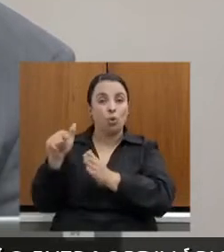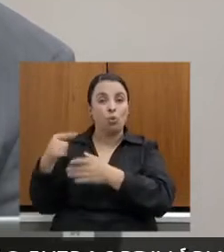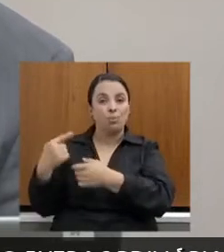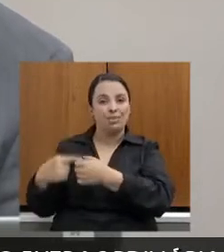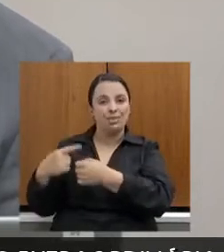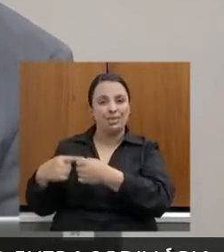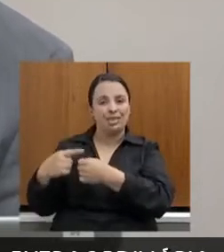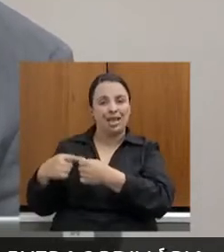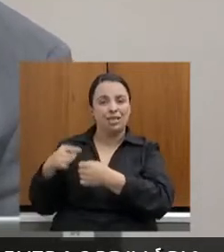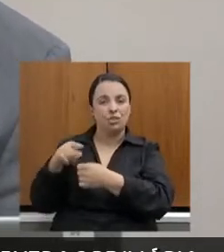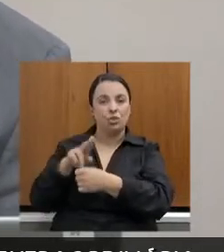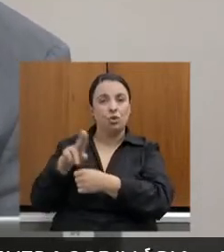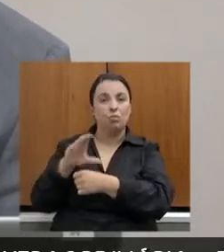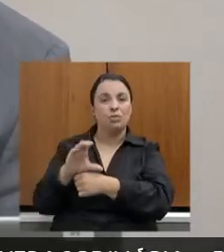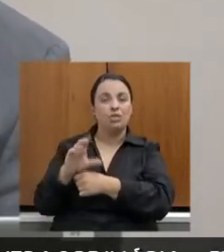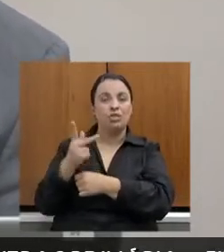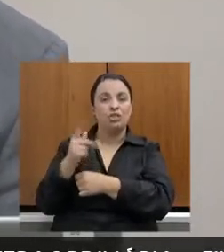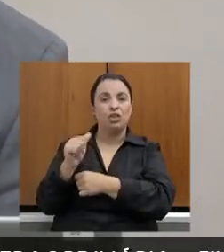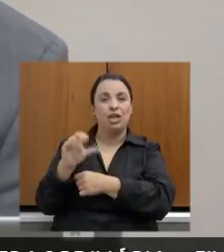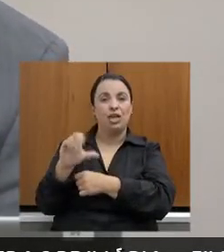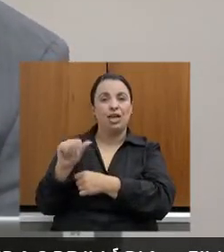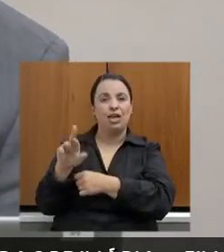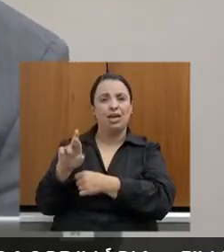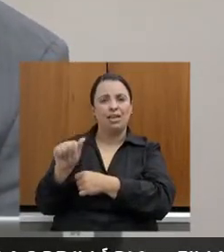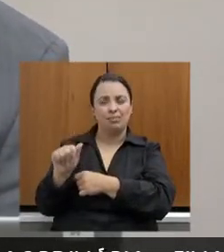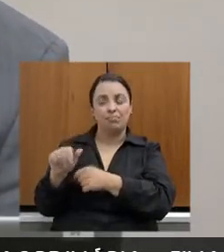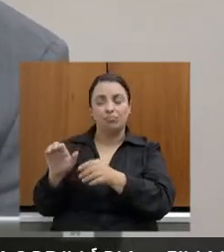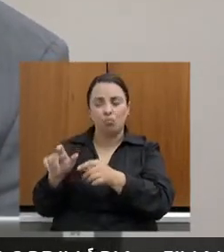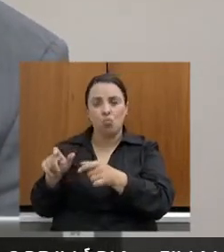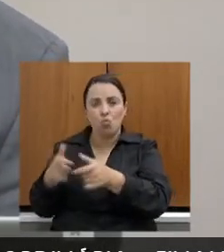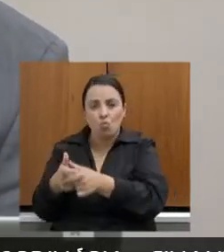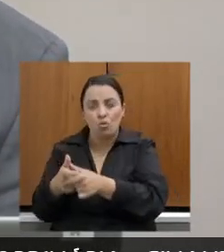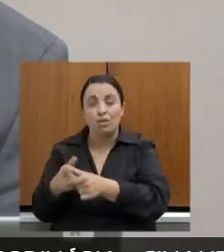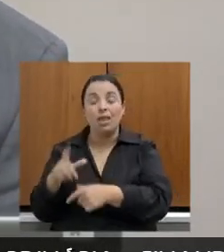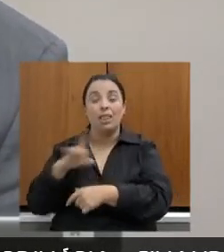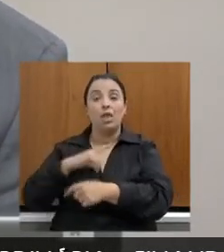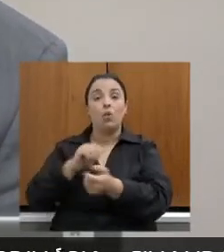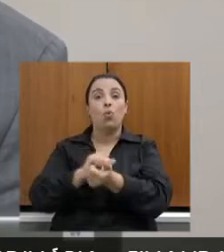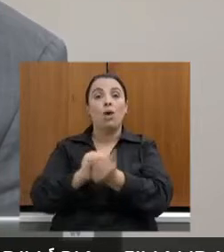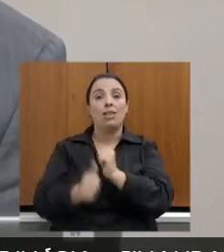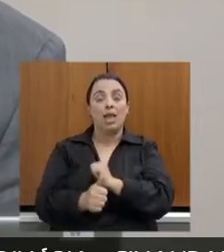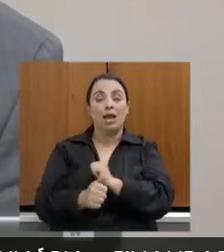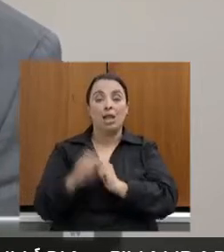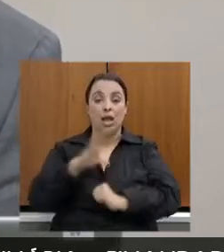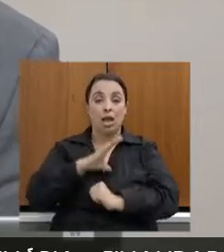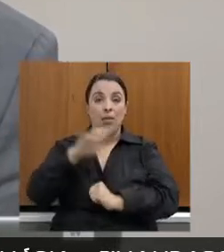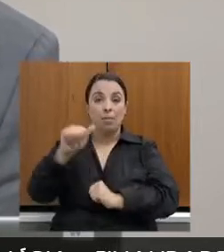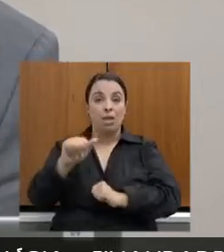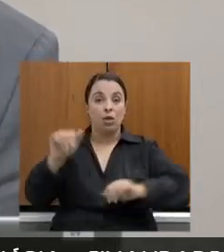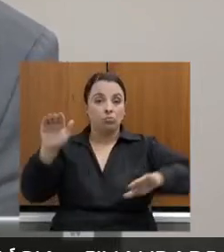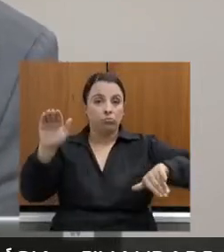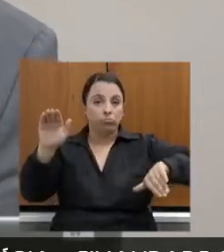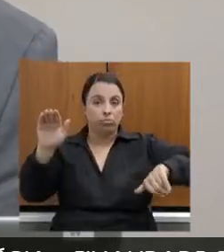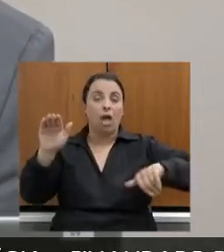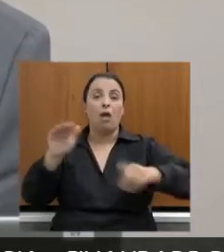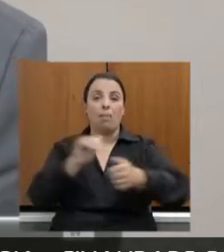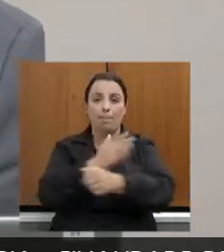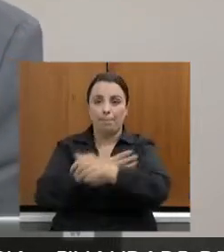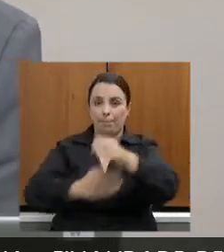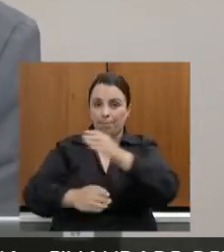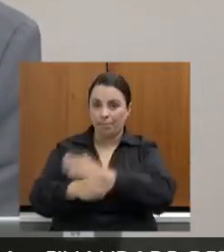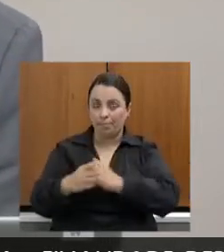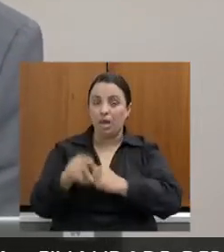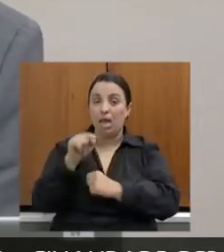chama Chácara, uma cidade pequena. O nosso atleta, campeão mundial de natação para o Olímpico, treinou lá, porque lá